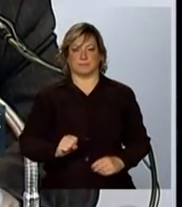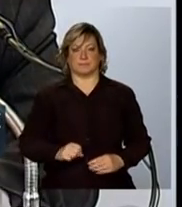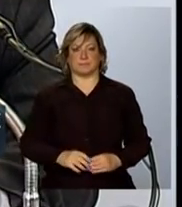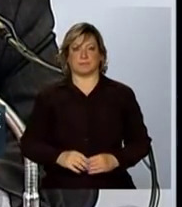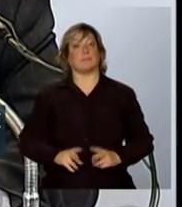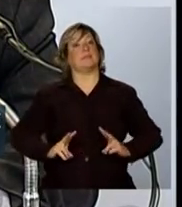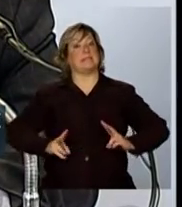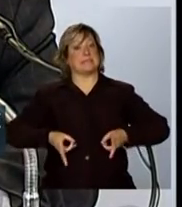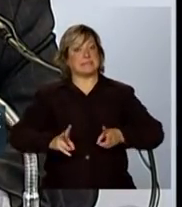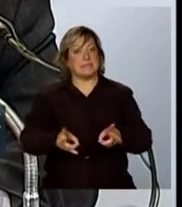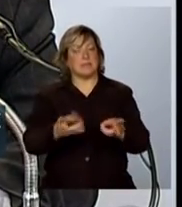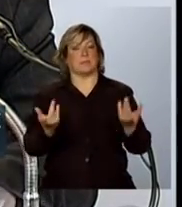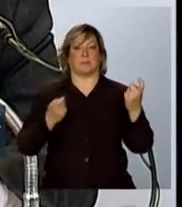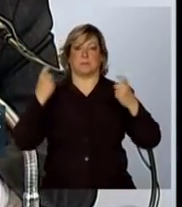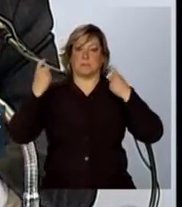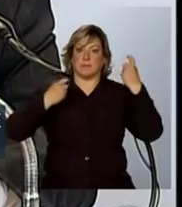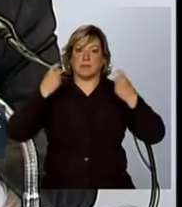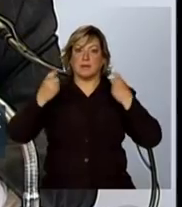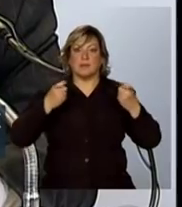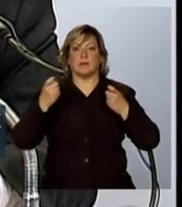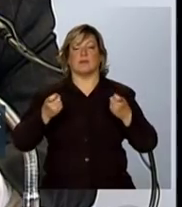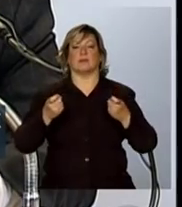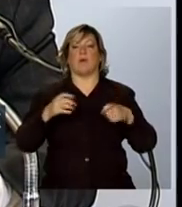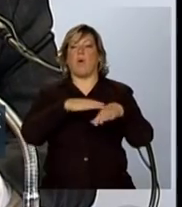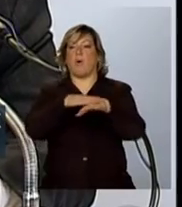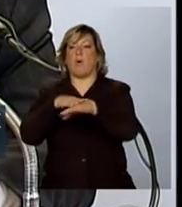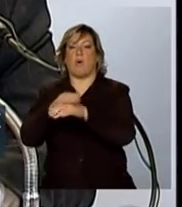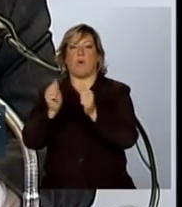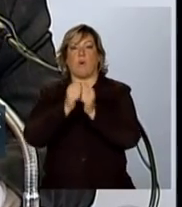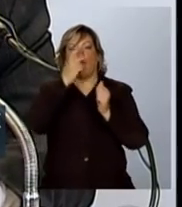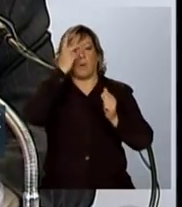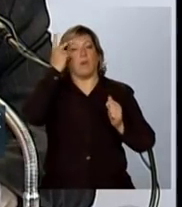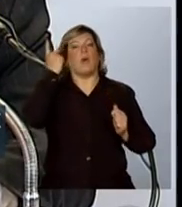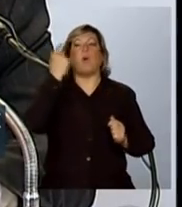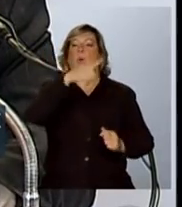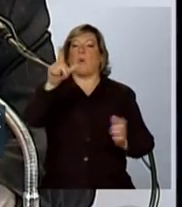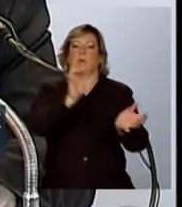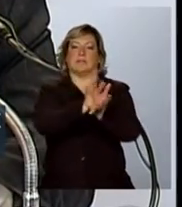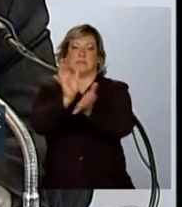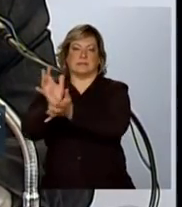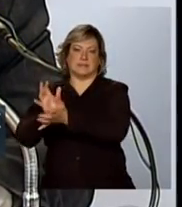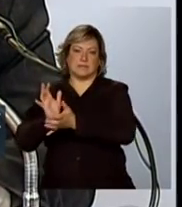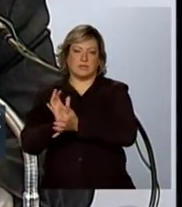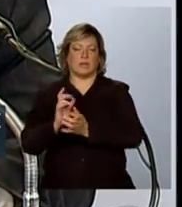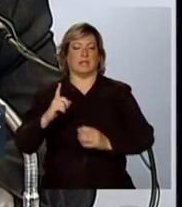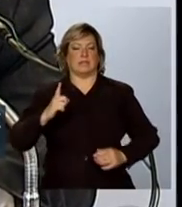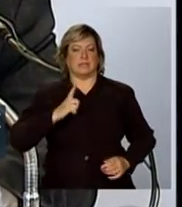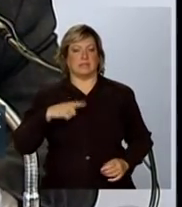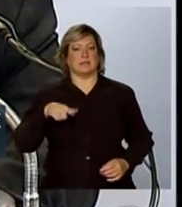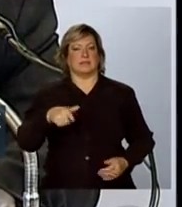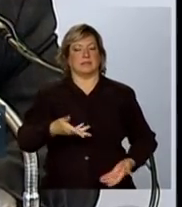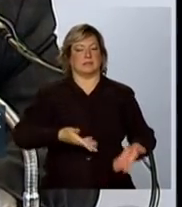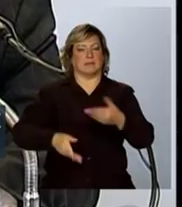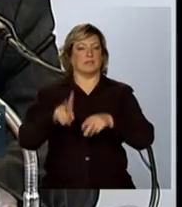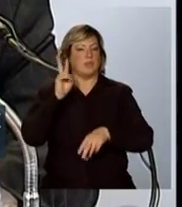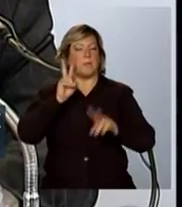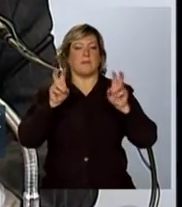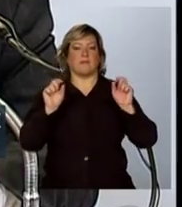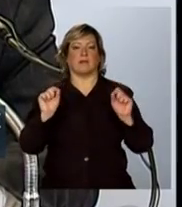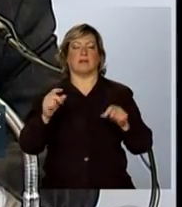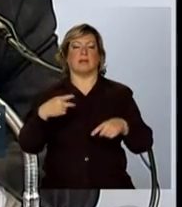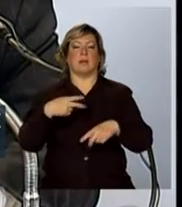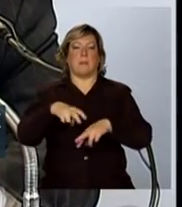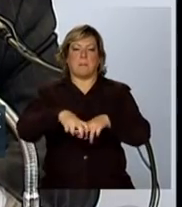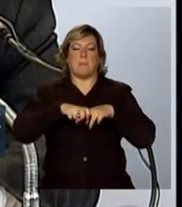Sempre com a preocupação de estar dialogando com os outros setores que tinham interface com esse tema dos desastres.